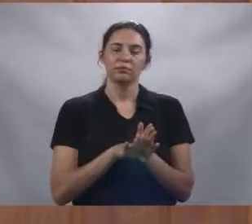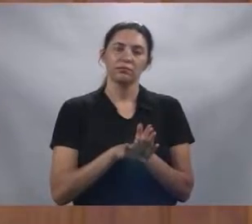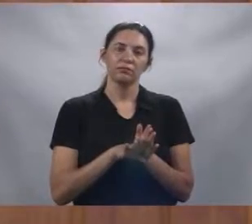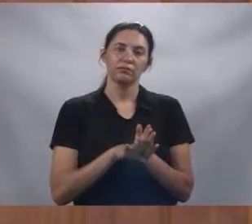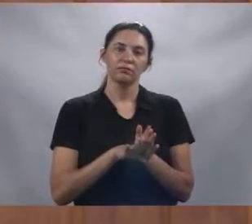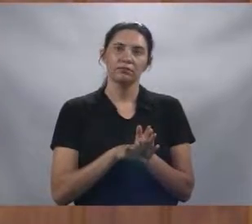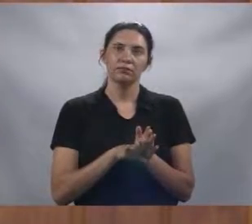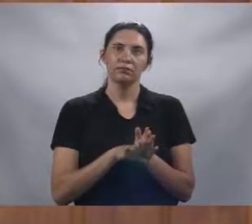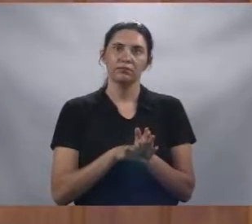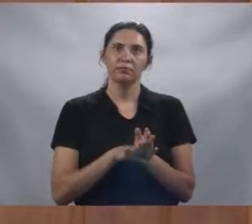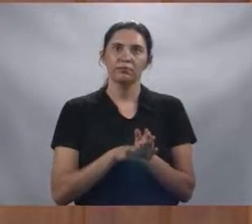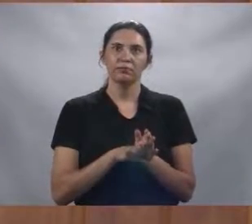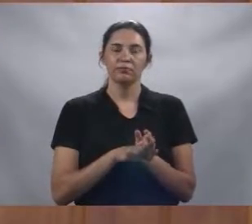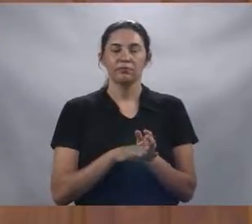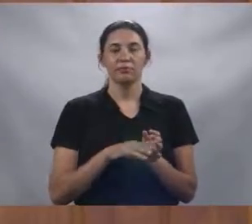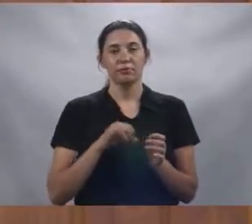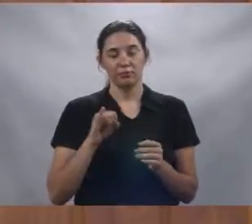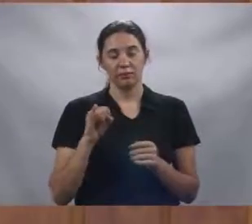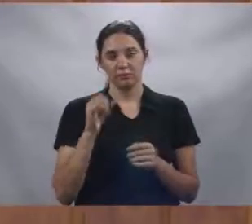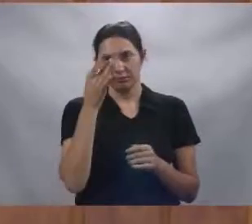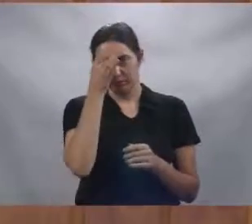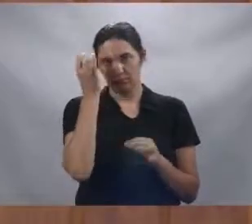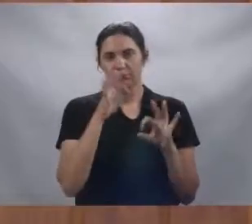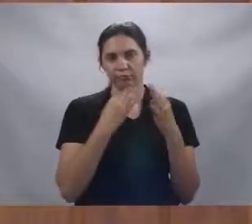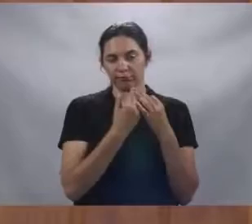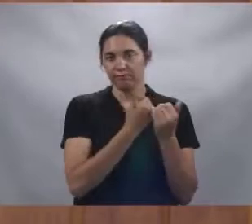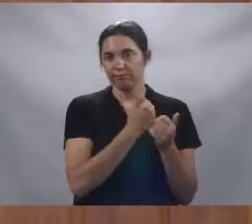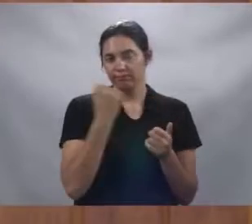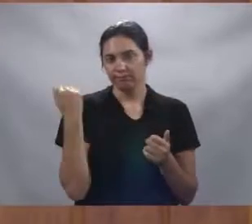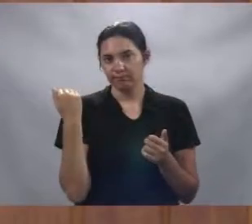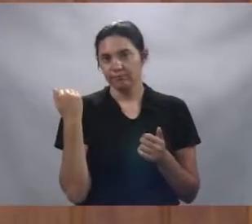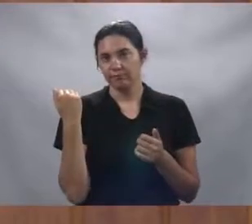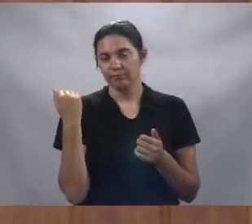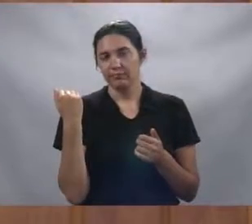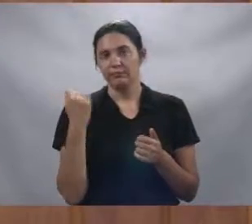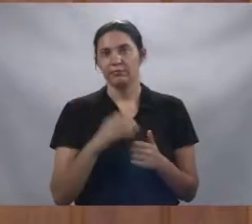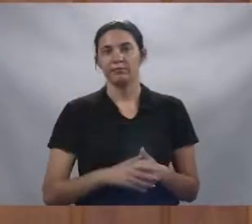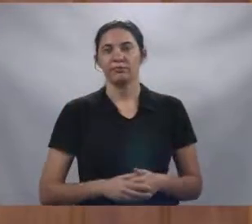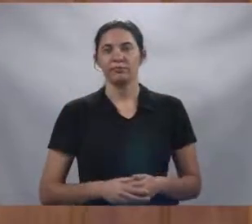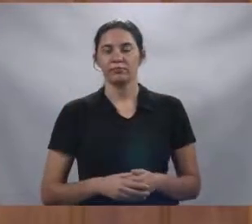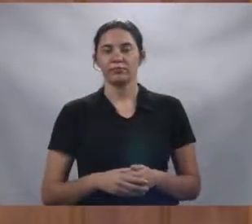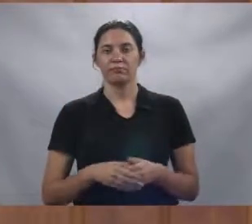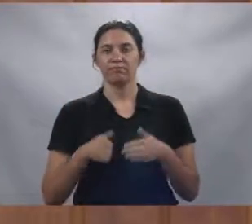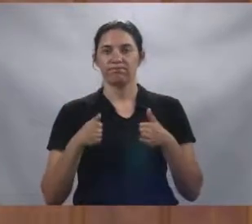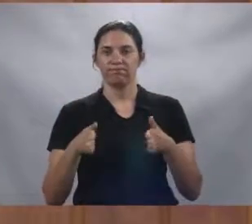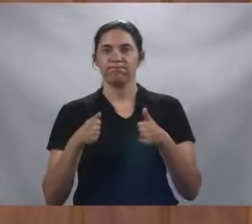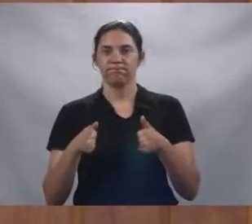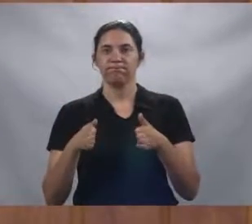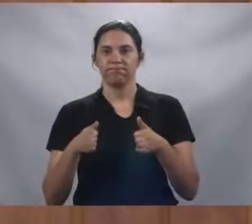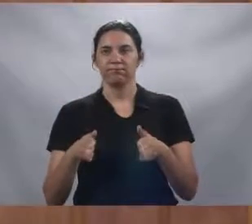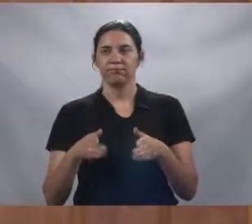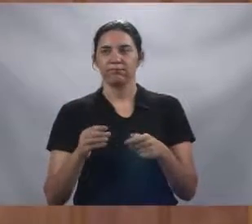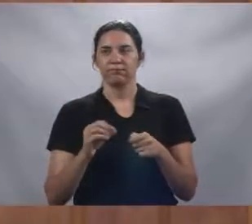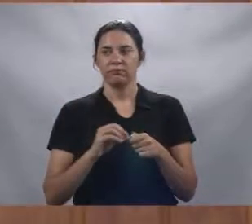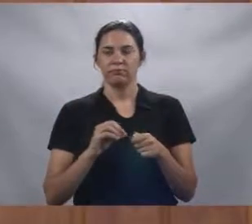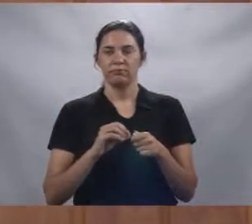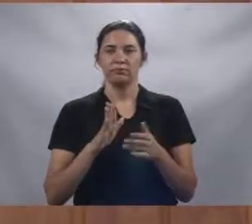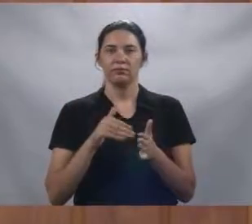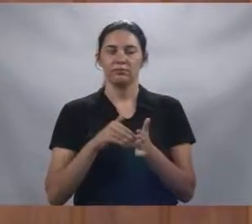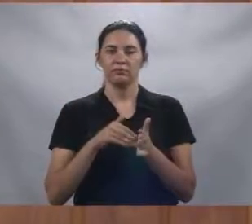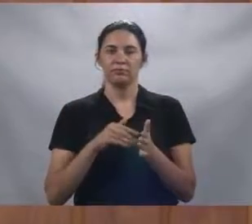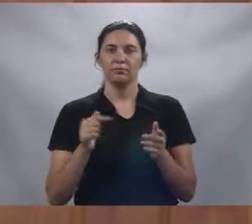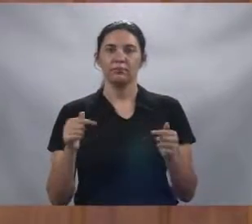faleceu um ente querido e eles chegarem a fazer o sepultamento. Tenho até aqui